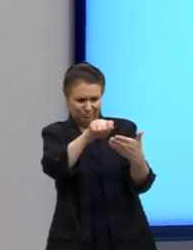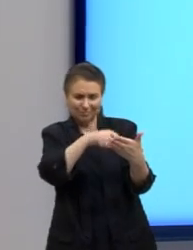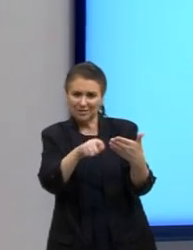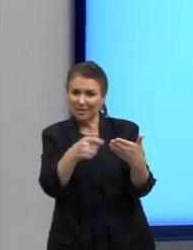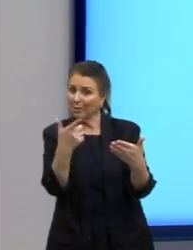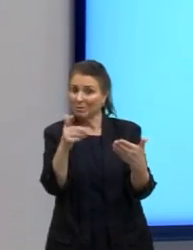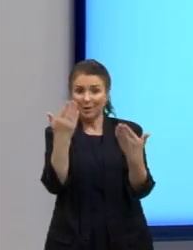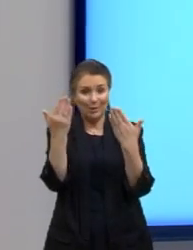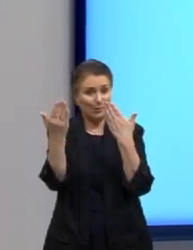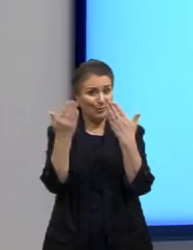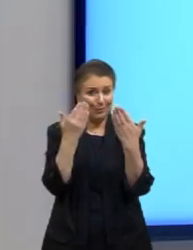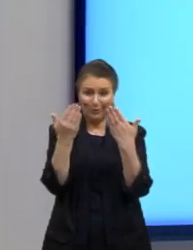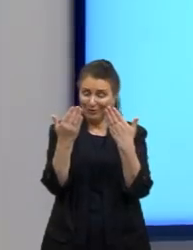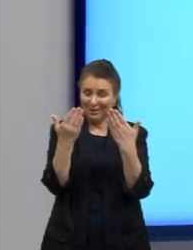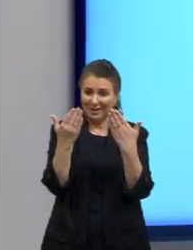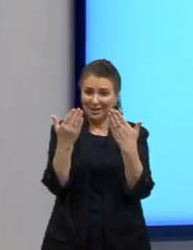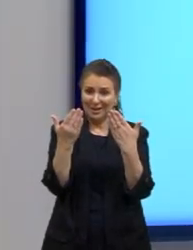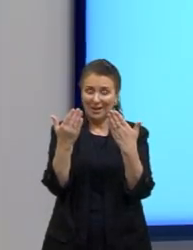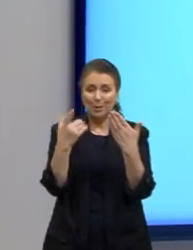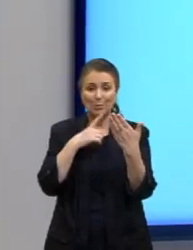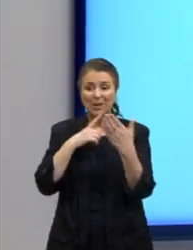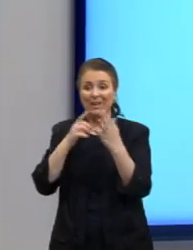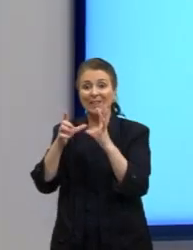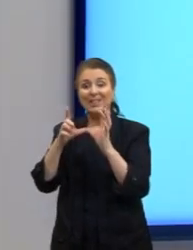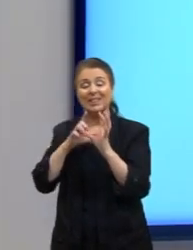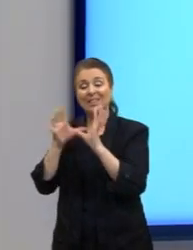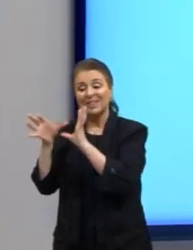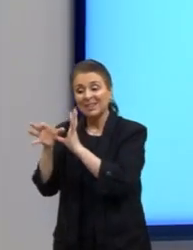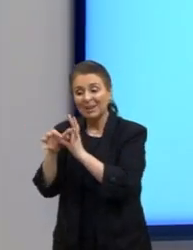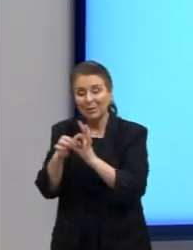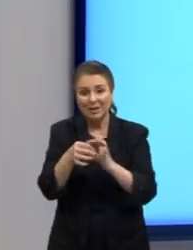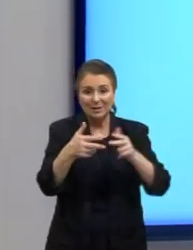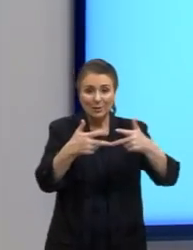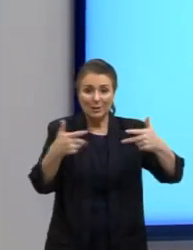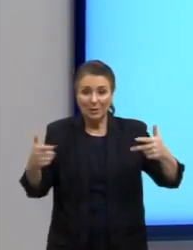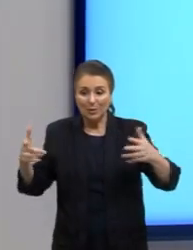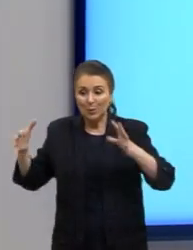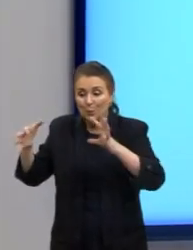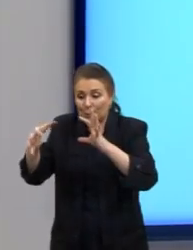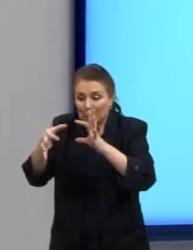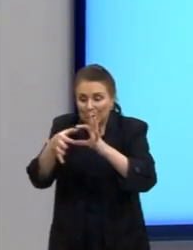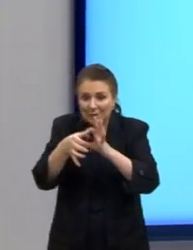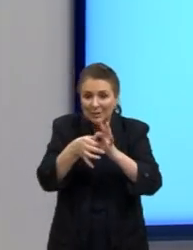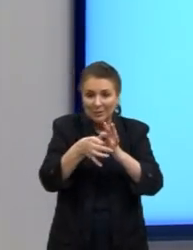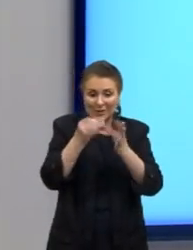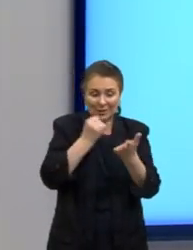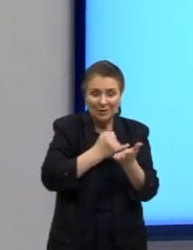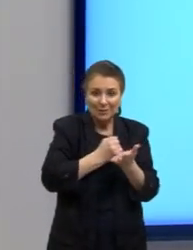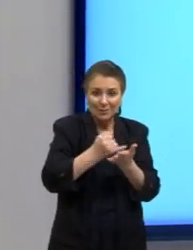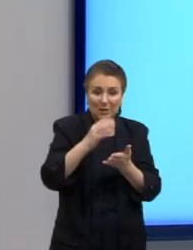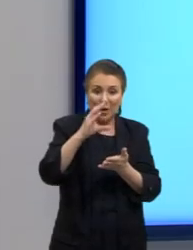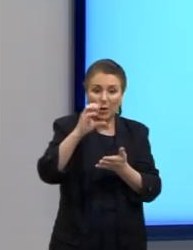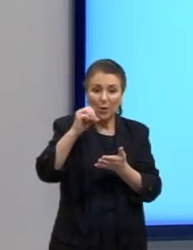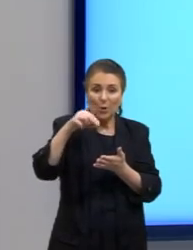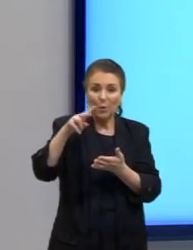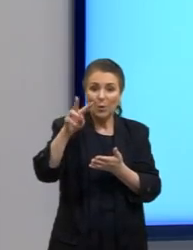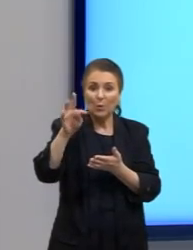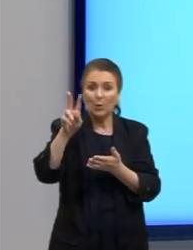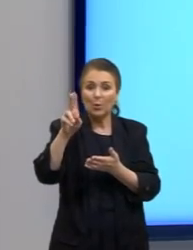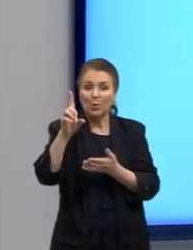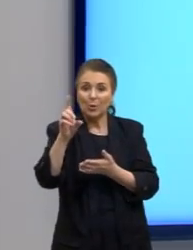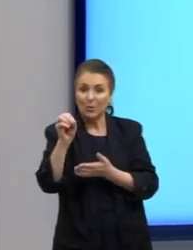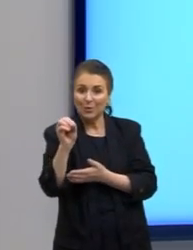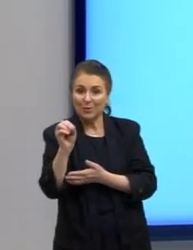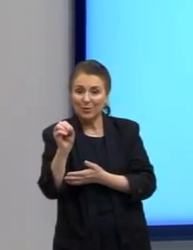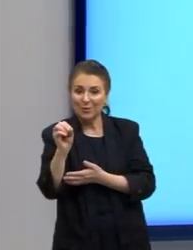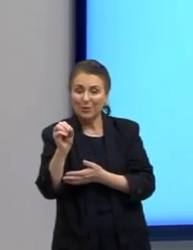de que está muito bem contextualizado com os elementos que precisa com o conector inicia lá contudo existe um conector que tem